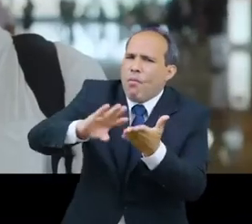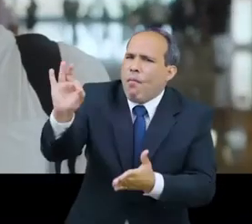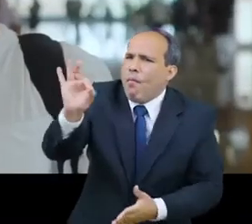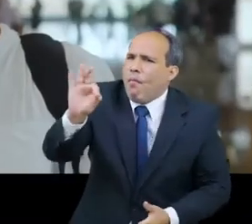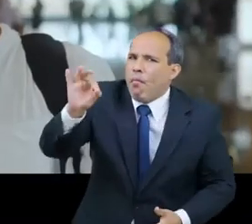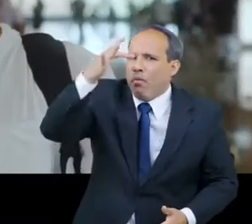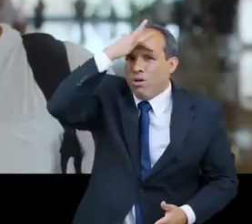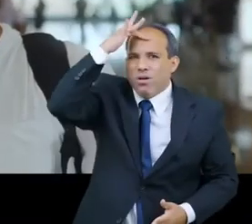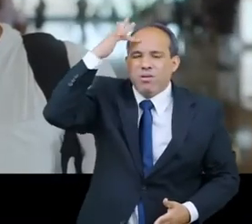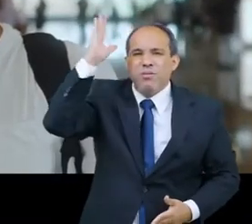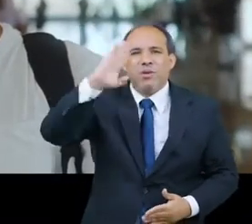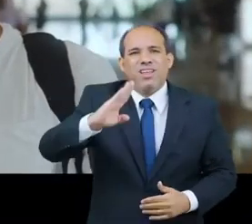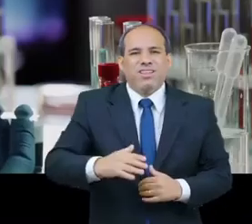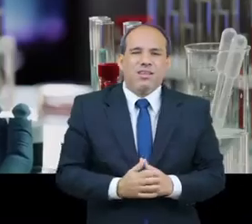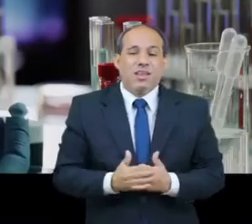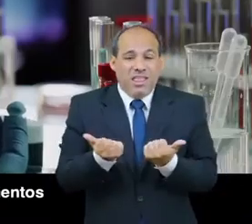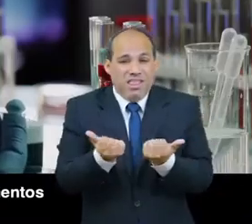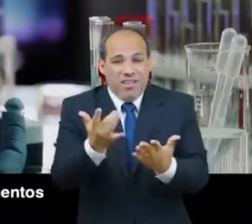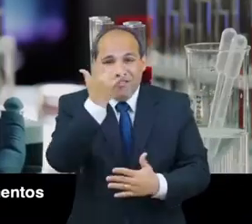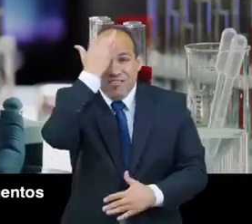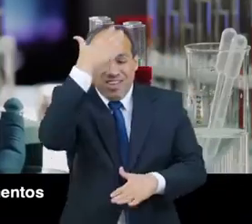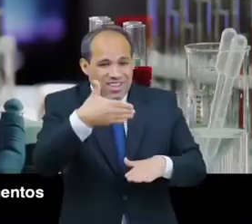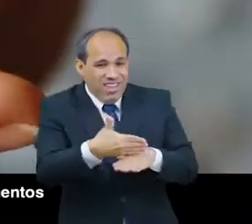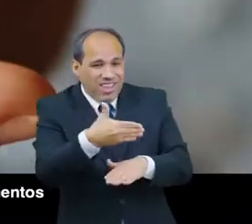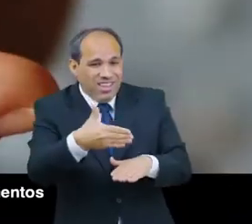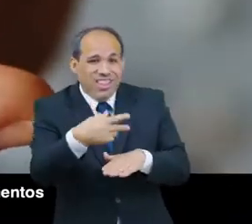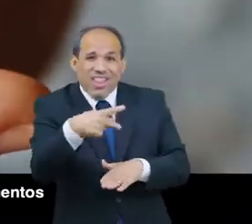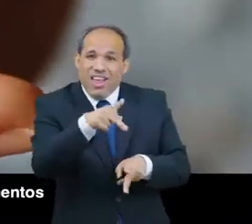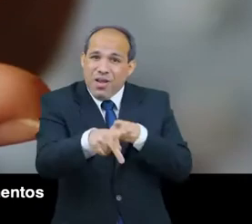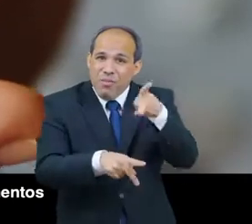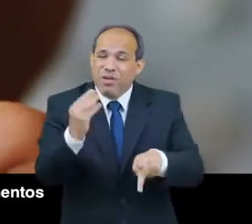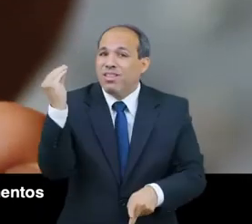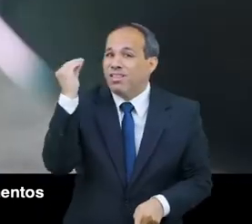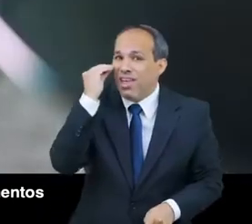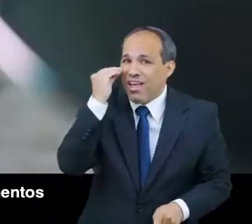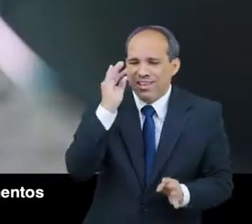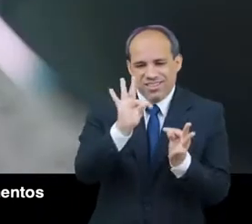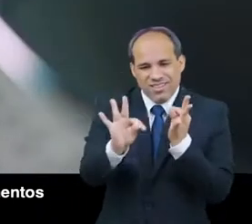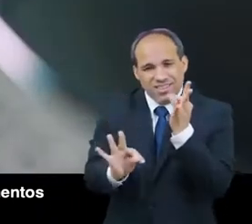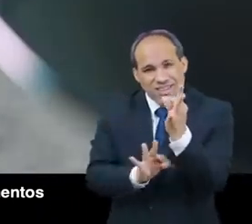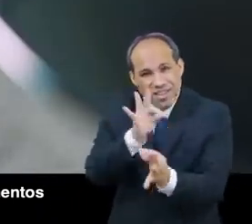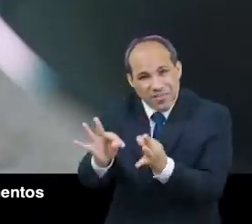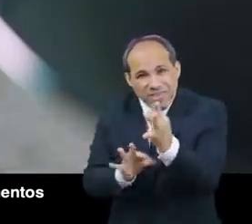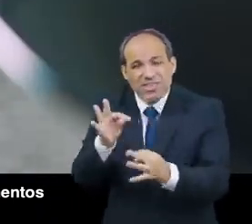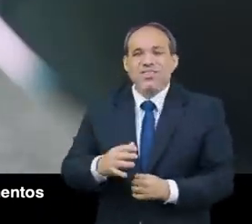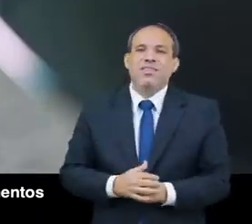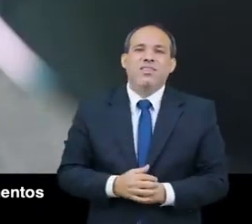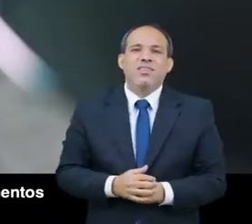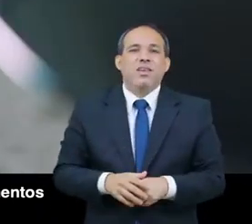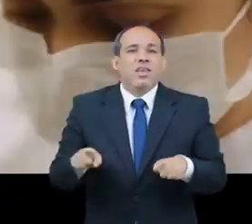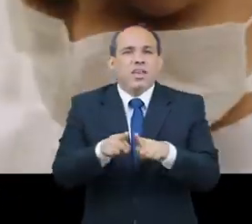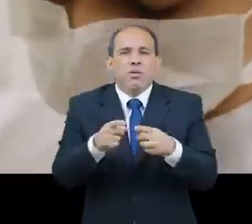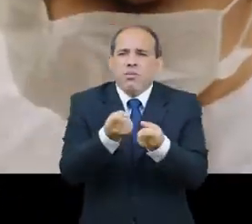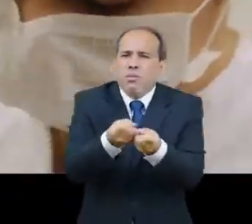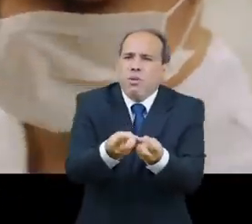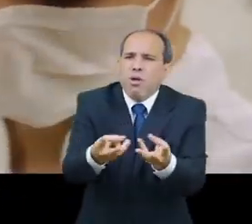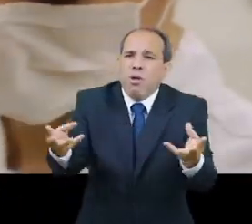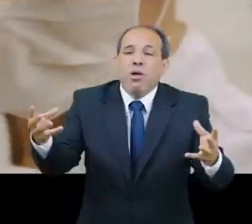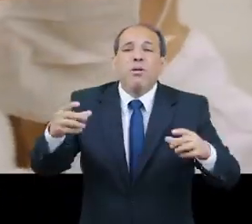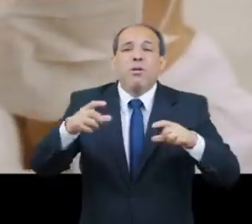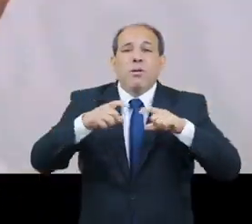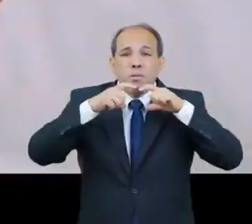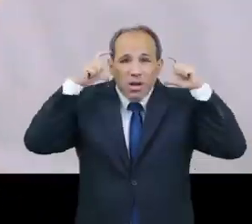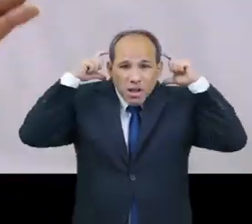ninguém fica para trás. Facilitando o acesso à população a testes, tratamentos e garantindo